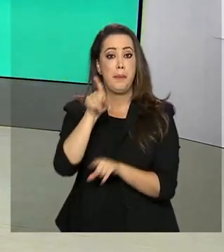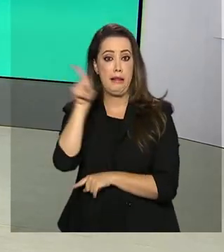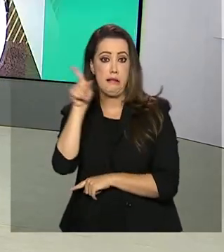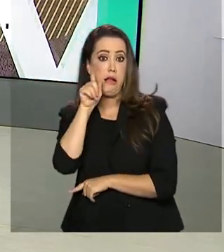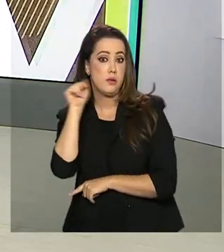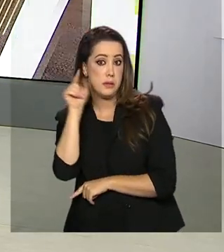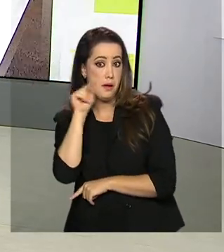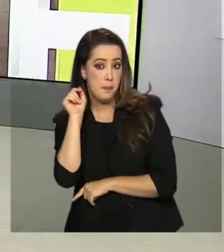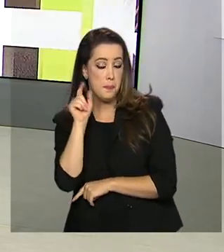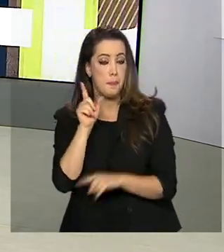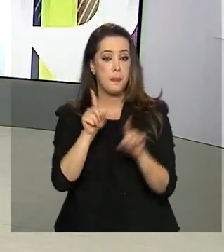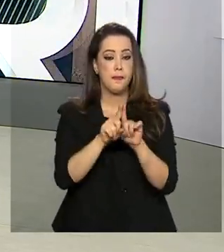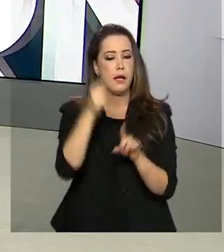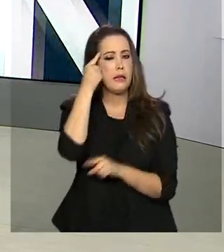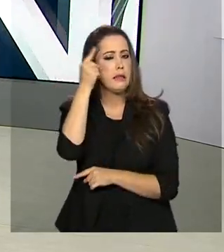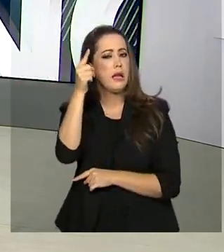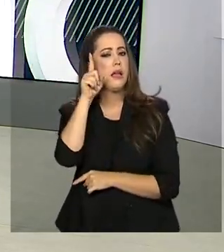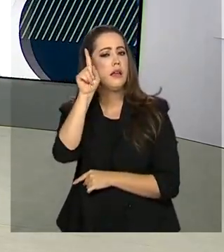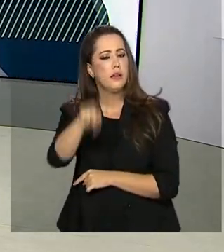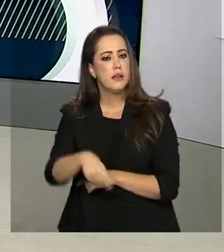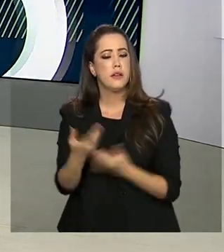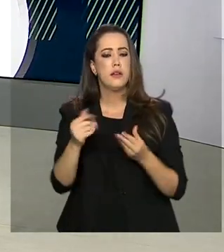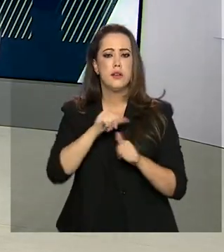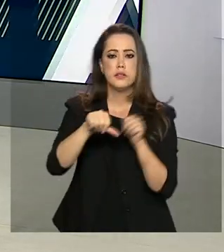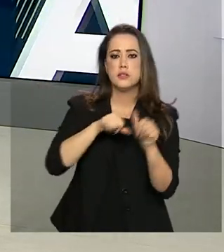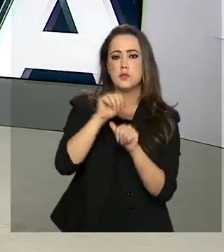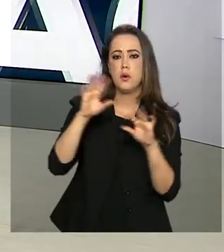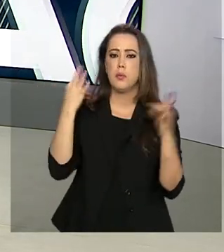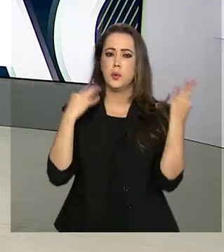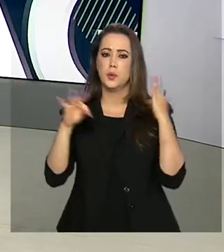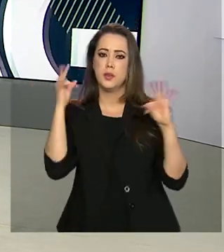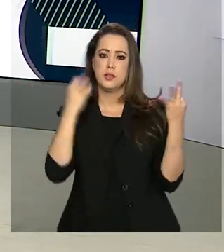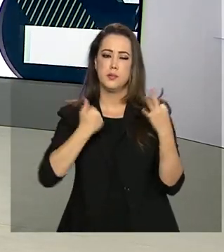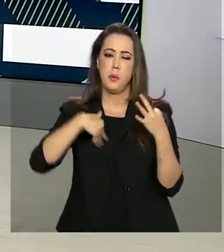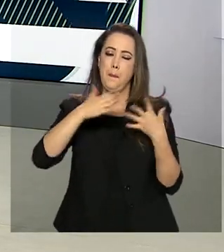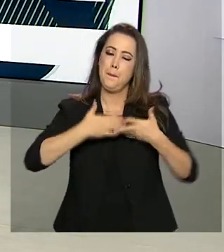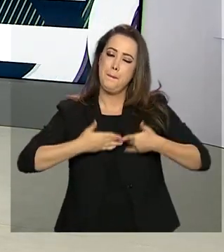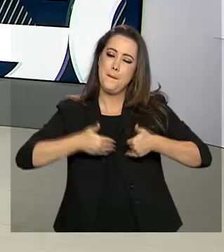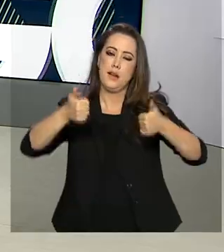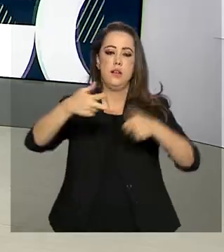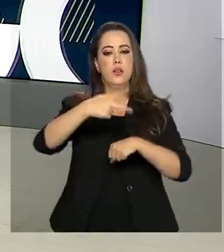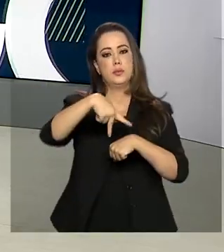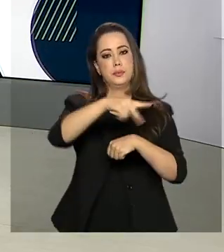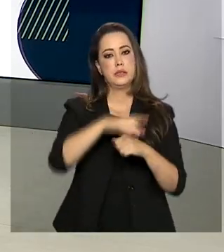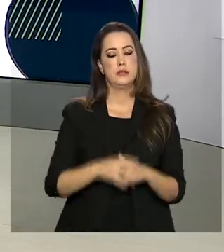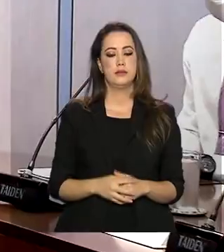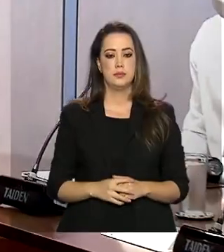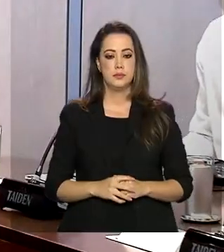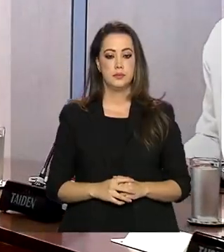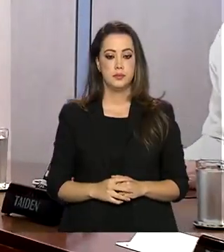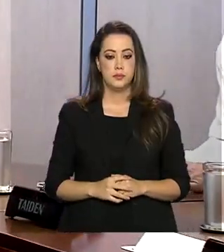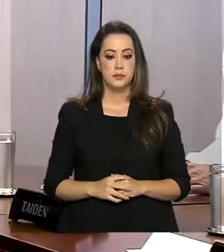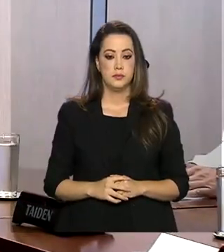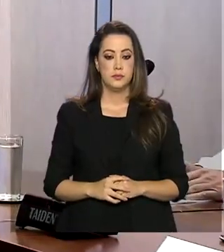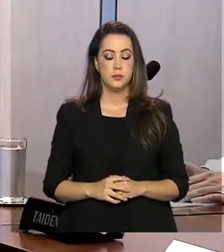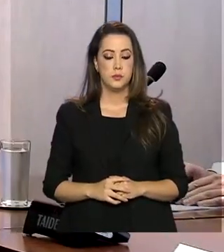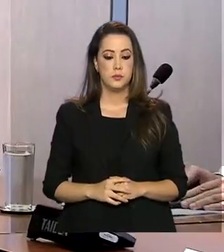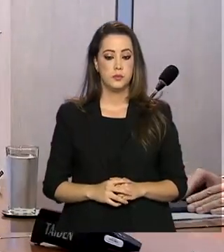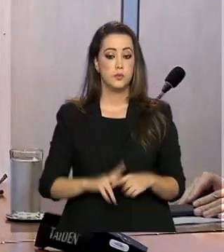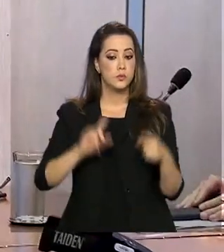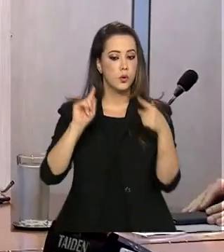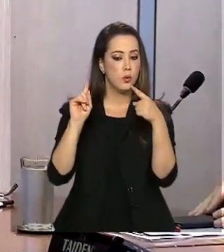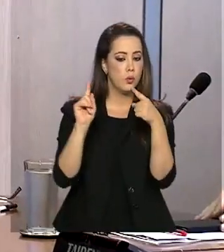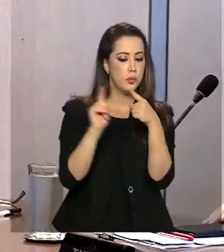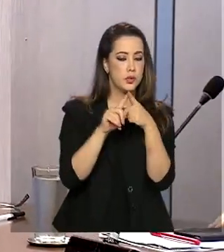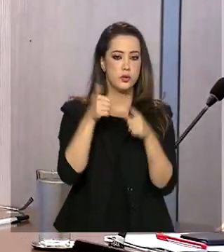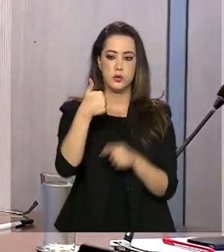A ideia, segundo o ministro Ricardo Salles, é tornar o ecoturismo mais atrativo no país. A meta nossa é